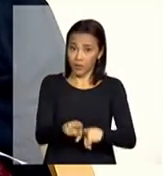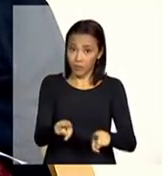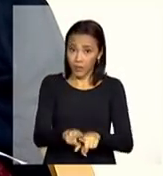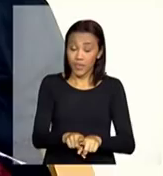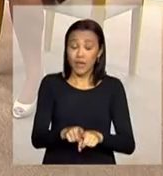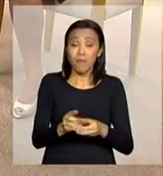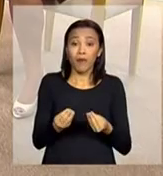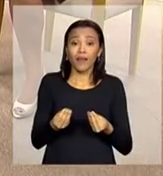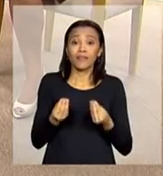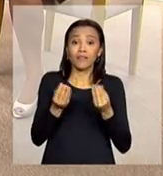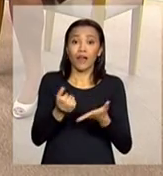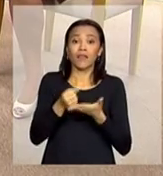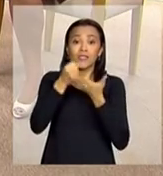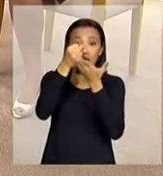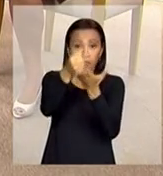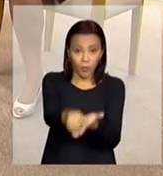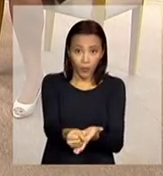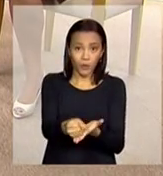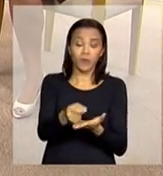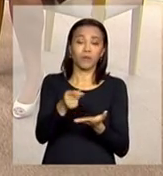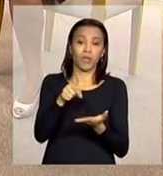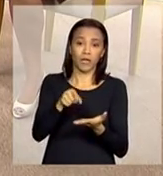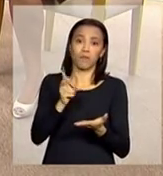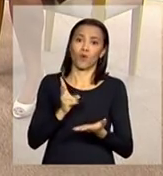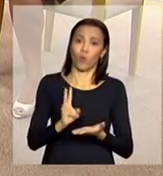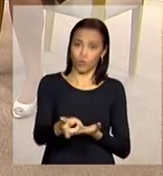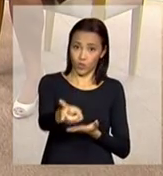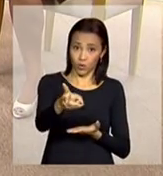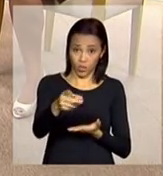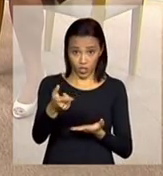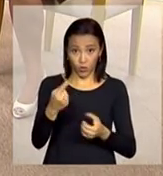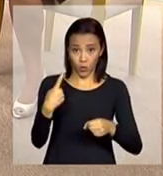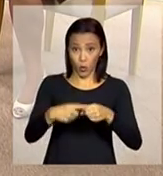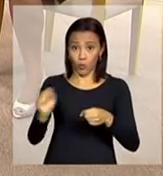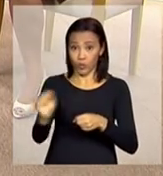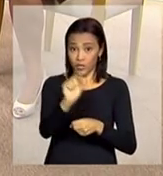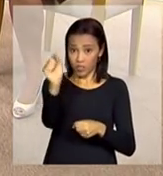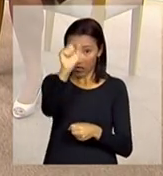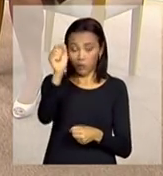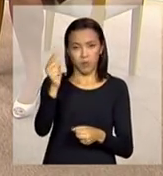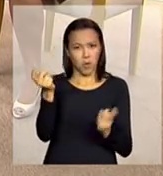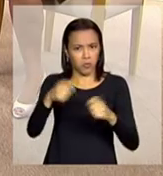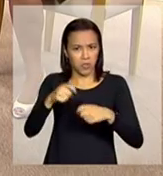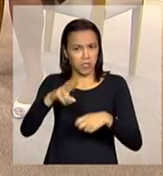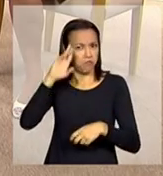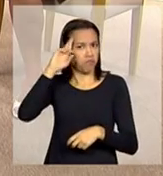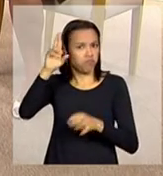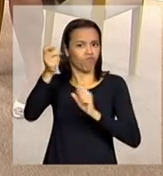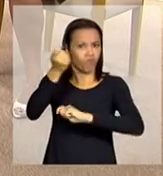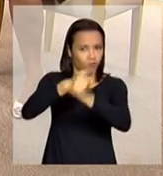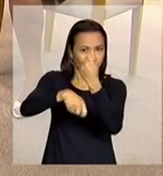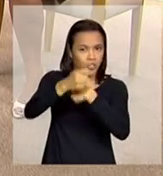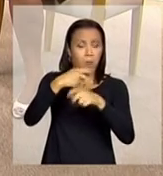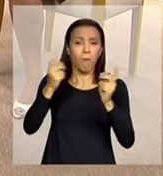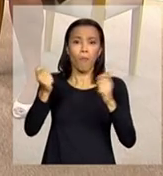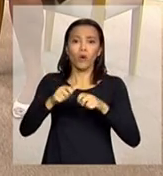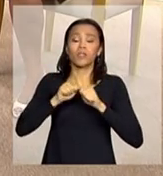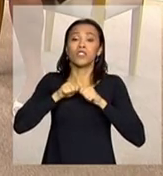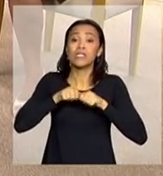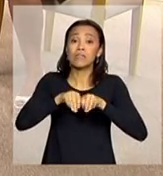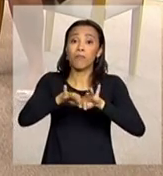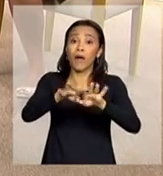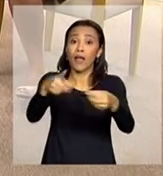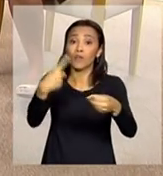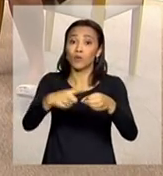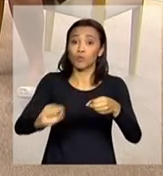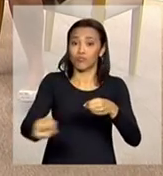prestando apoio para que progressivamente à medida que o município tenha capacidade de gestão desse serviço ele faça a municipalização e que